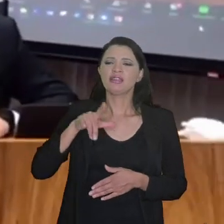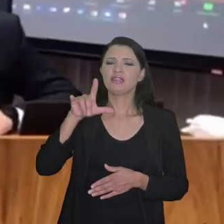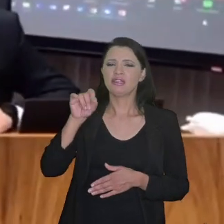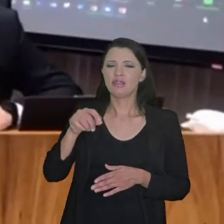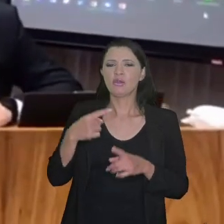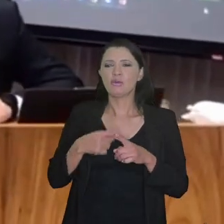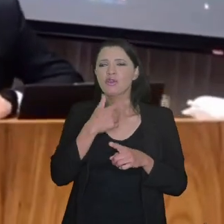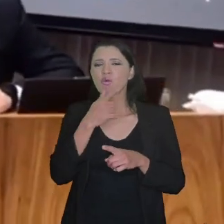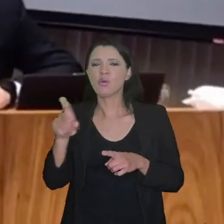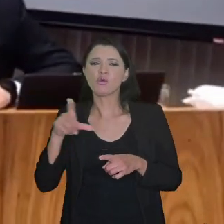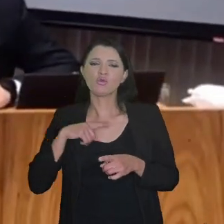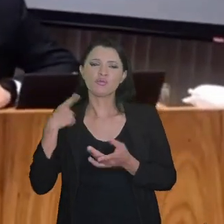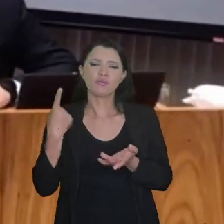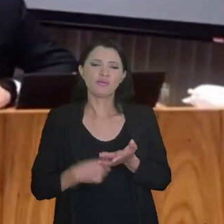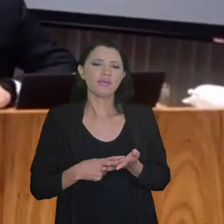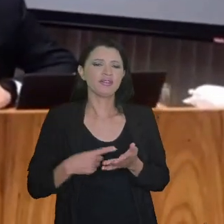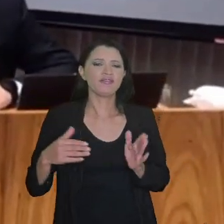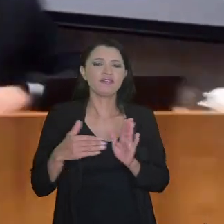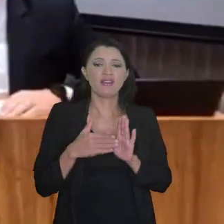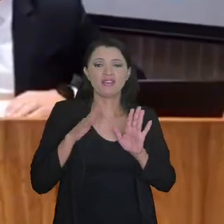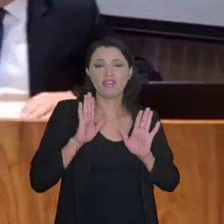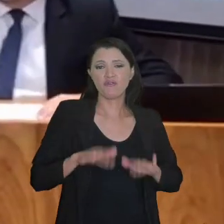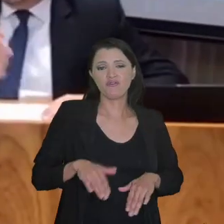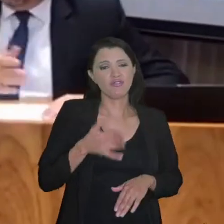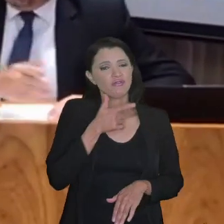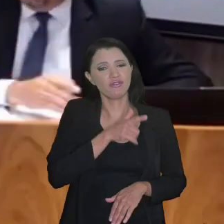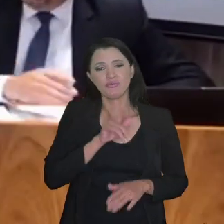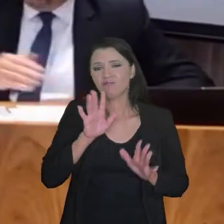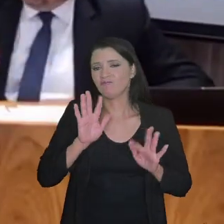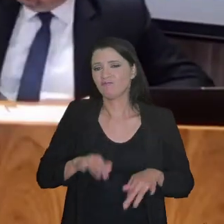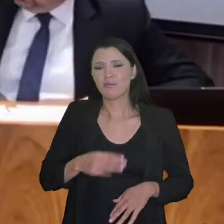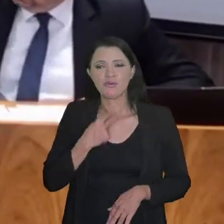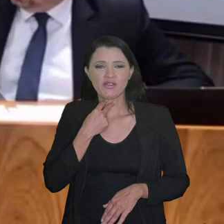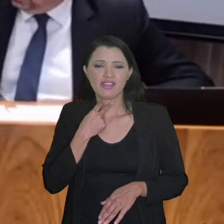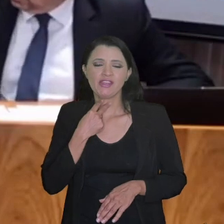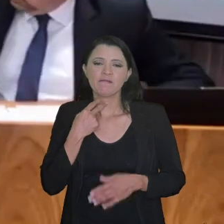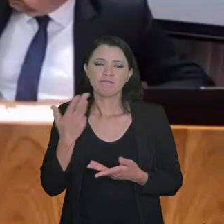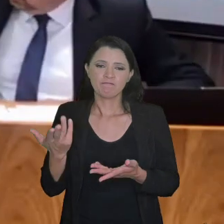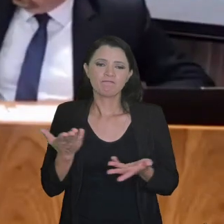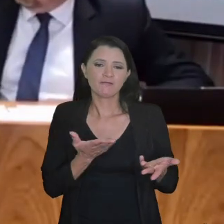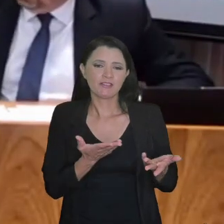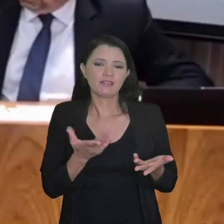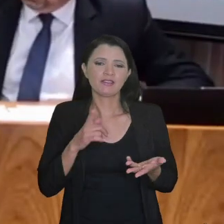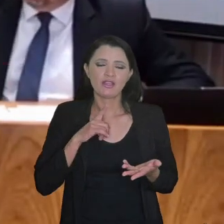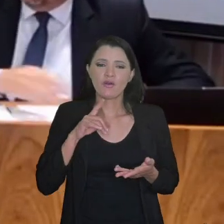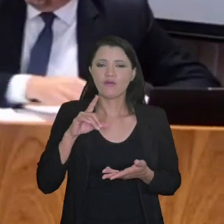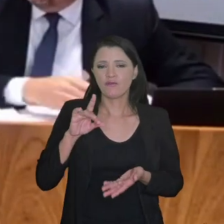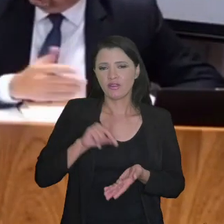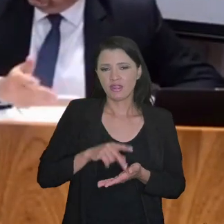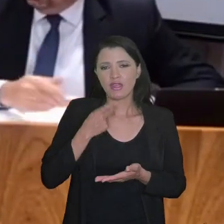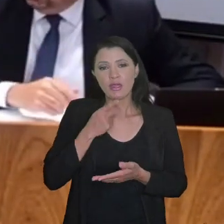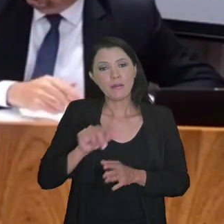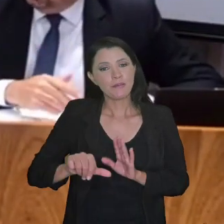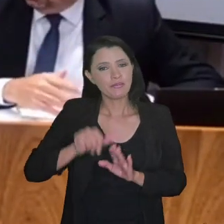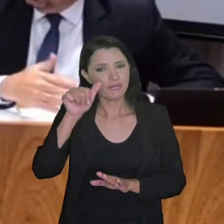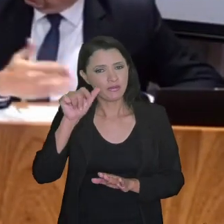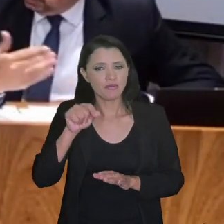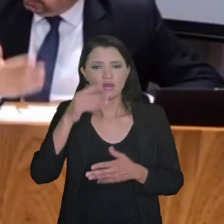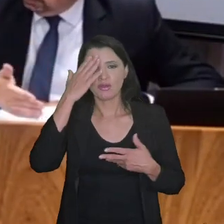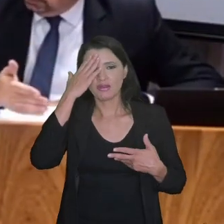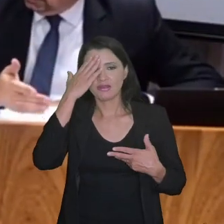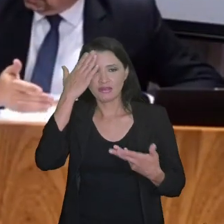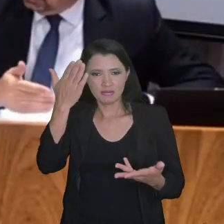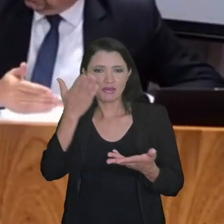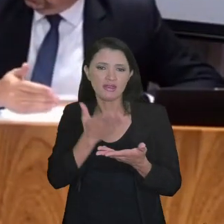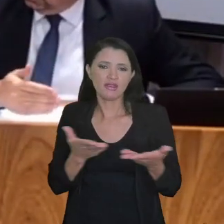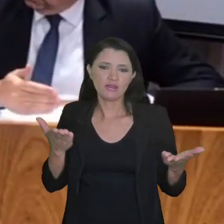palavra para doutor Nino, porque o doutor Sandro vai ter um compromisso, não vai poder ficar até o final, até o final da palestra da doutora Nalva, então, na verdade, era